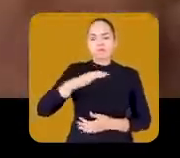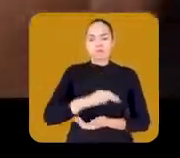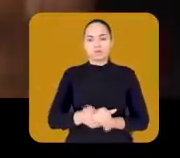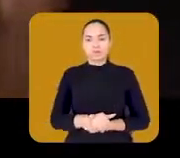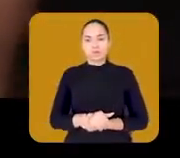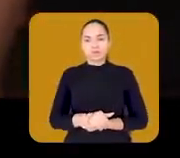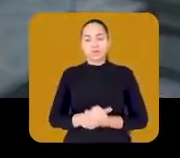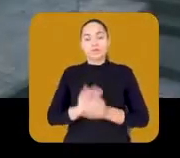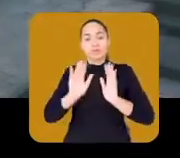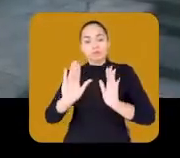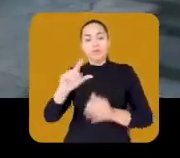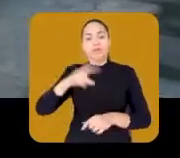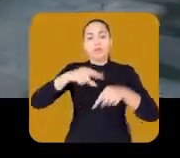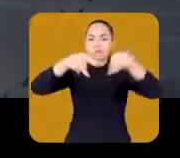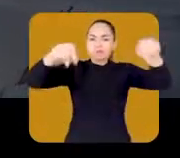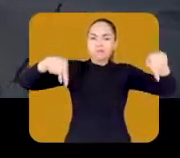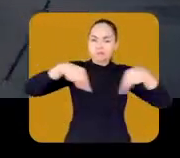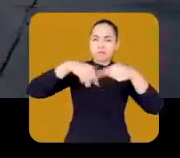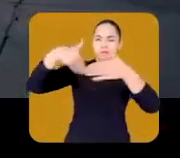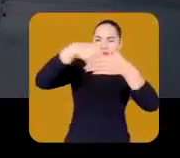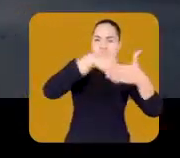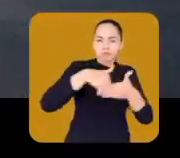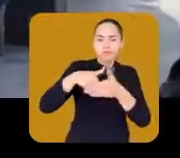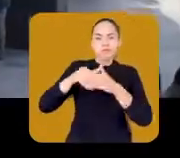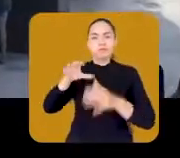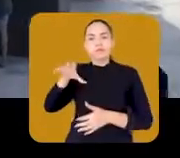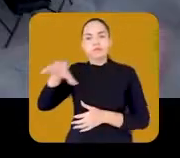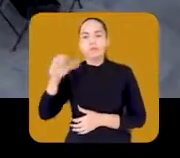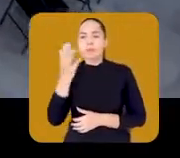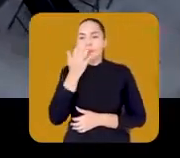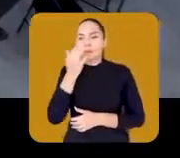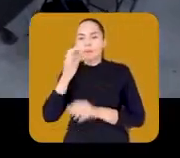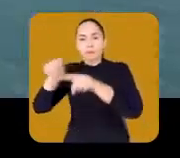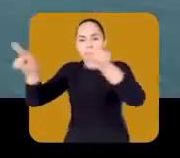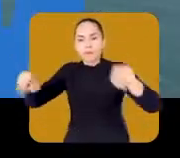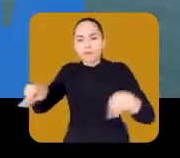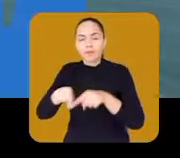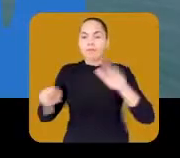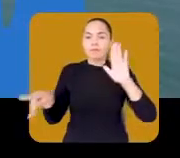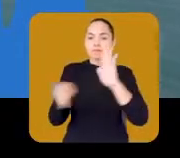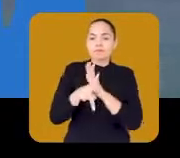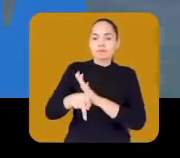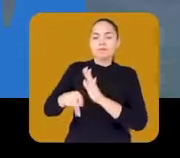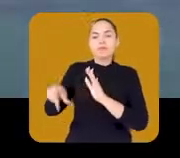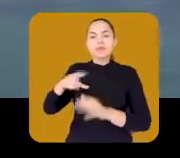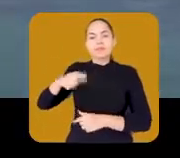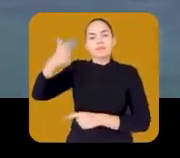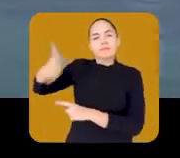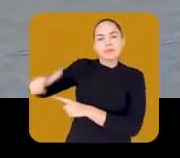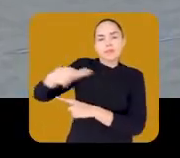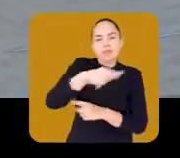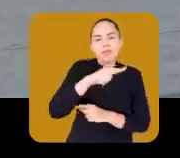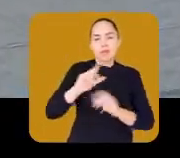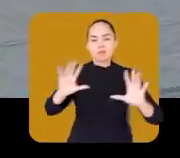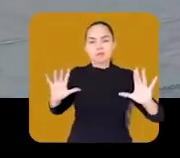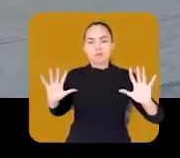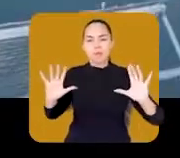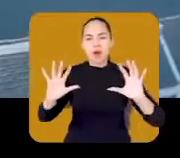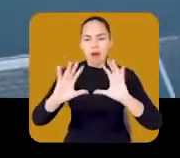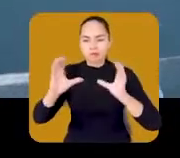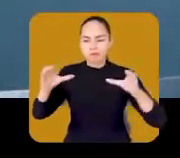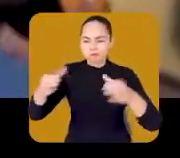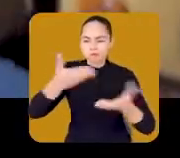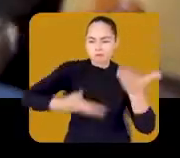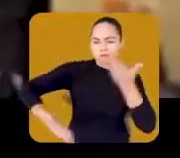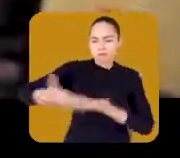liderança social. Além disso, as Areninhas, o Centro Belchior, a Nova Praia de Iracema e muitos outros espaços